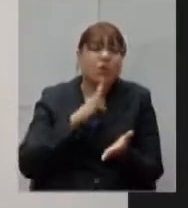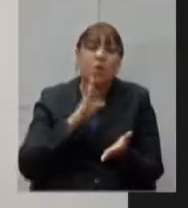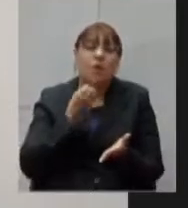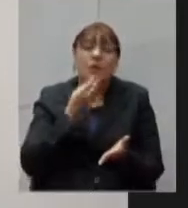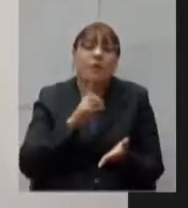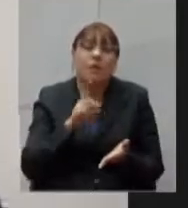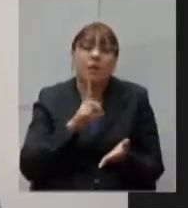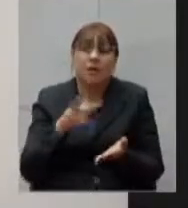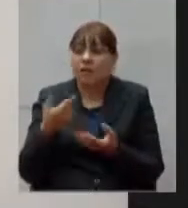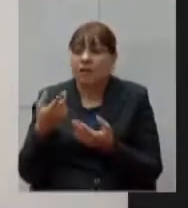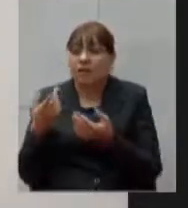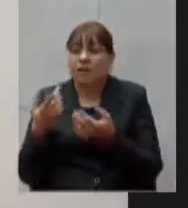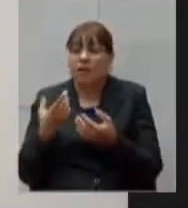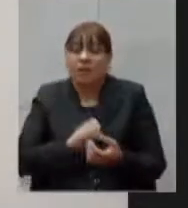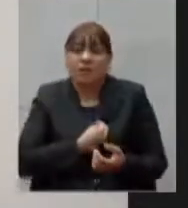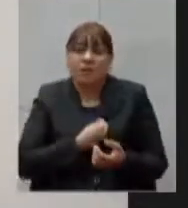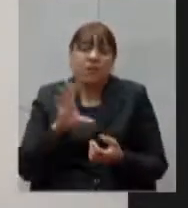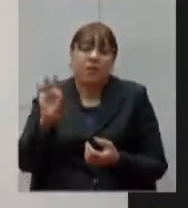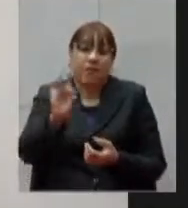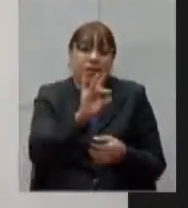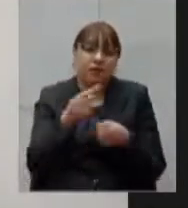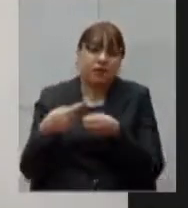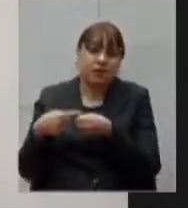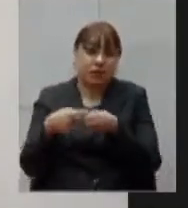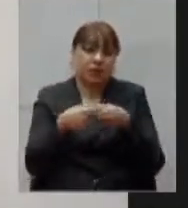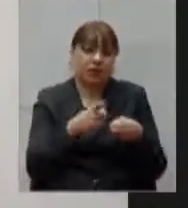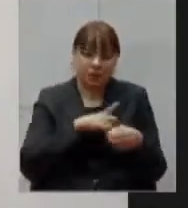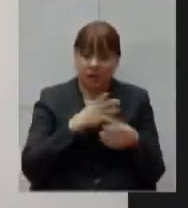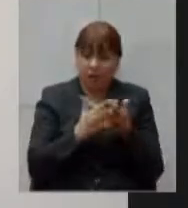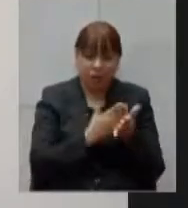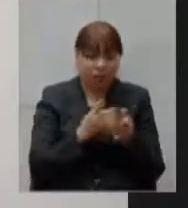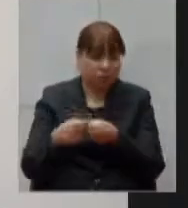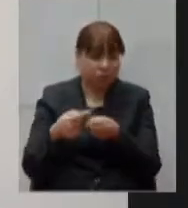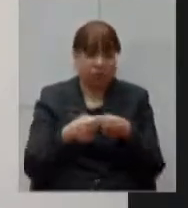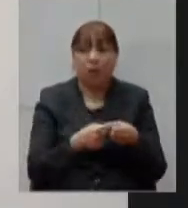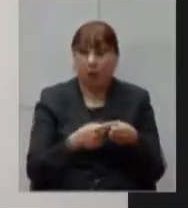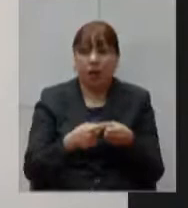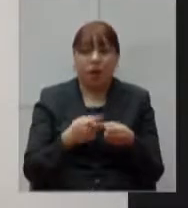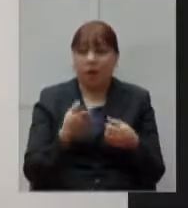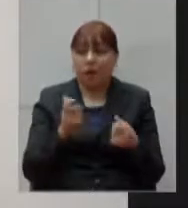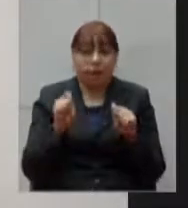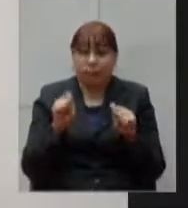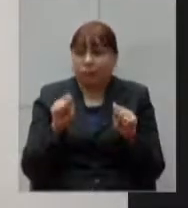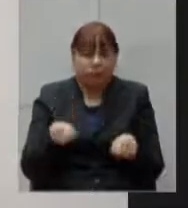que nem aderiu ao Minas Consciente mas achou que já poderia flexibilizar